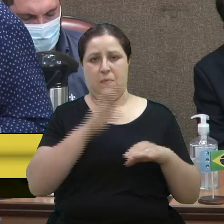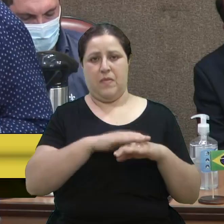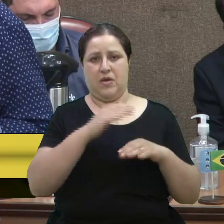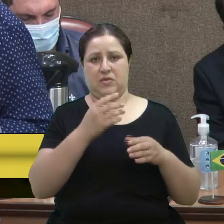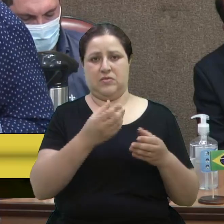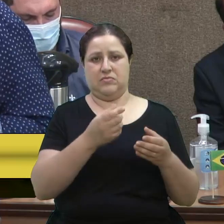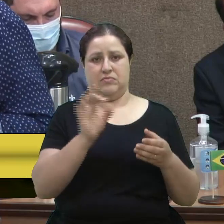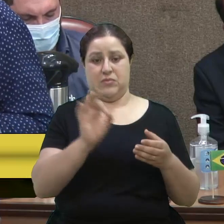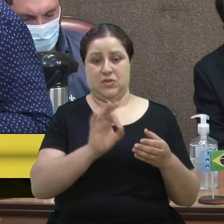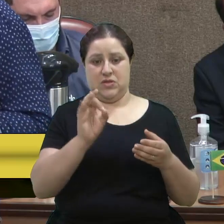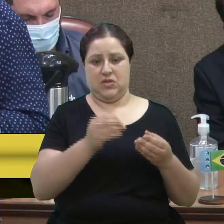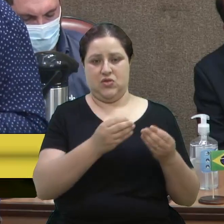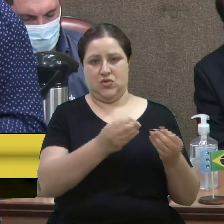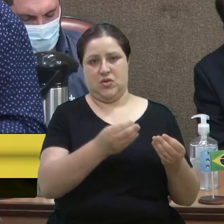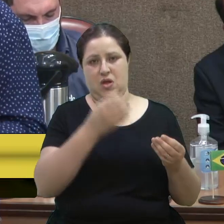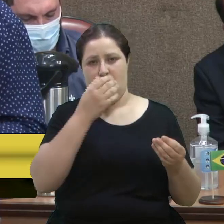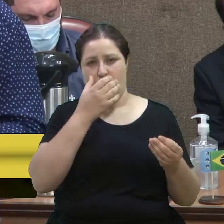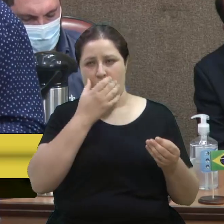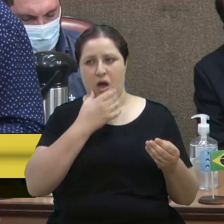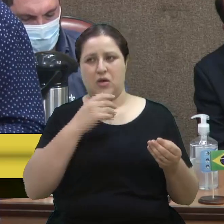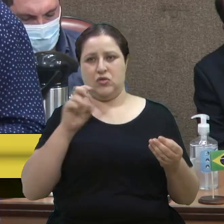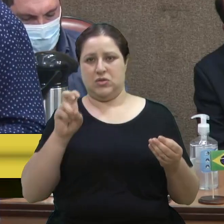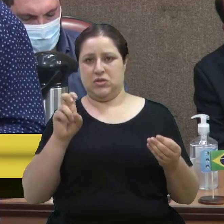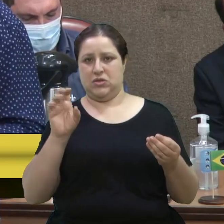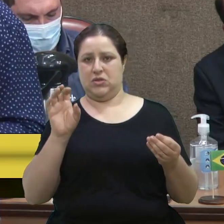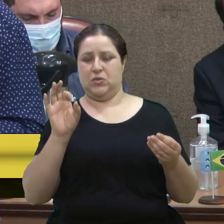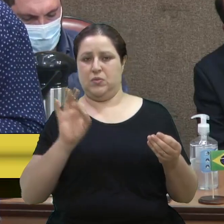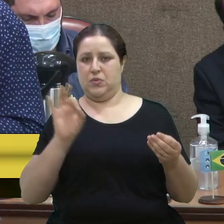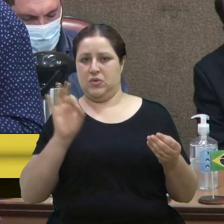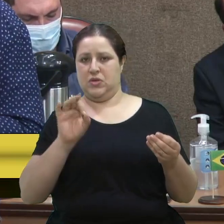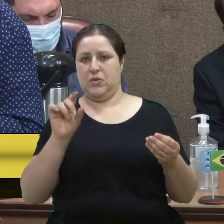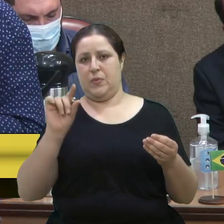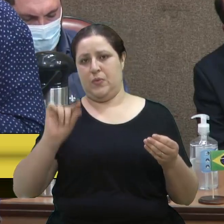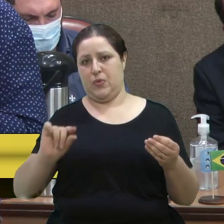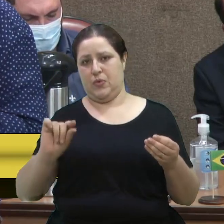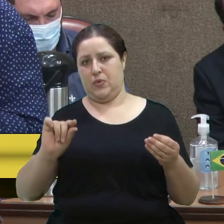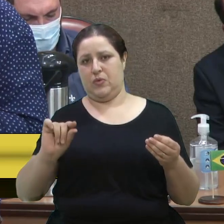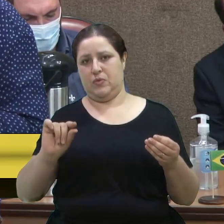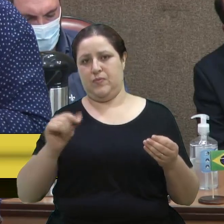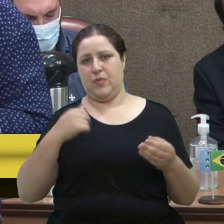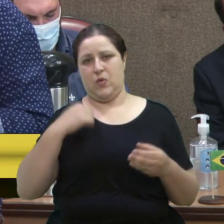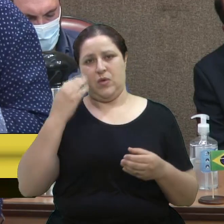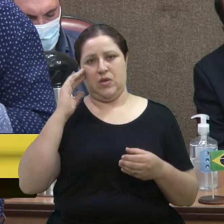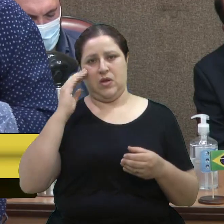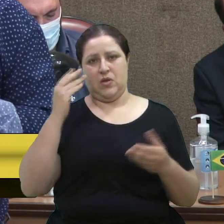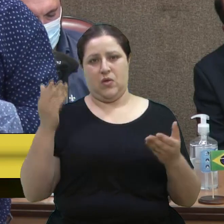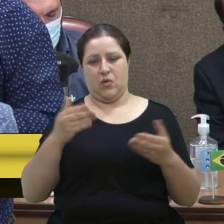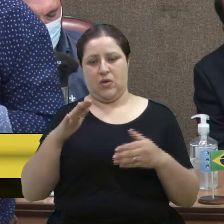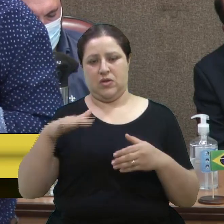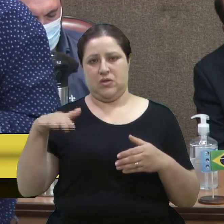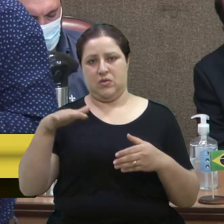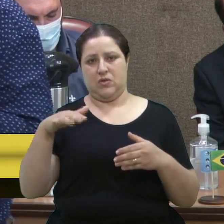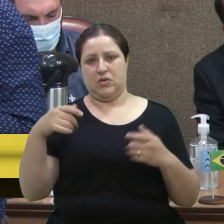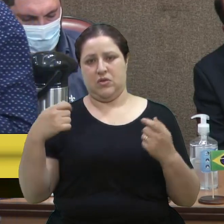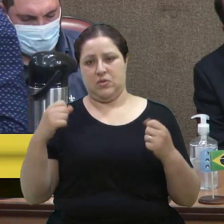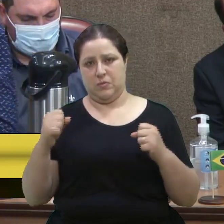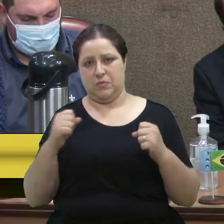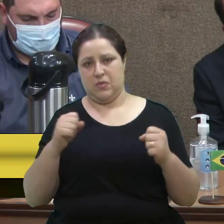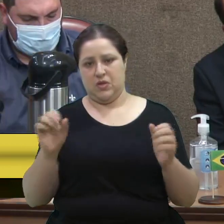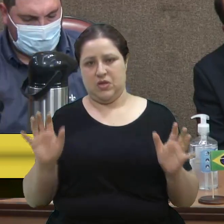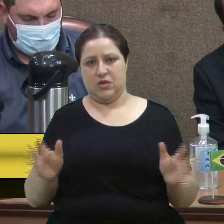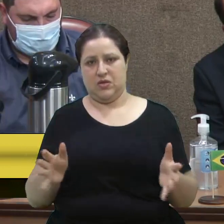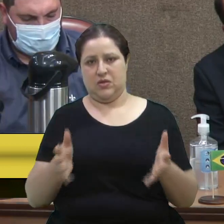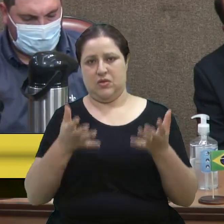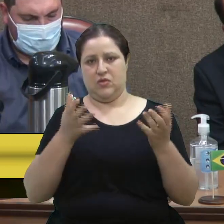meu entendimento. Eu acho que a gente tem que ter uma situação assim, nesse momento, que a gente possa incentivar cada vez